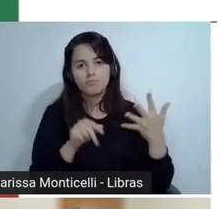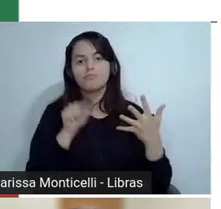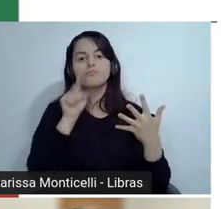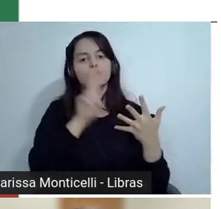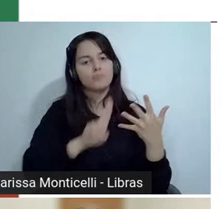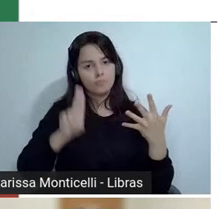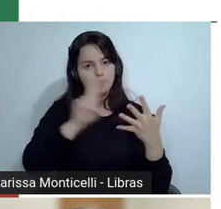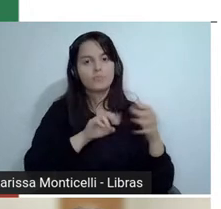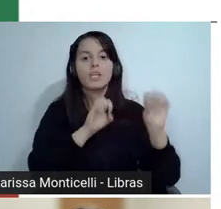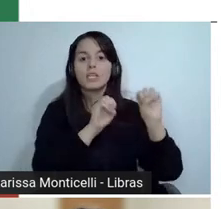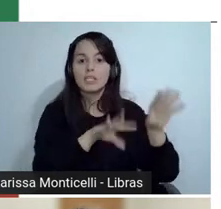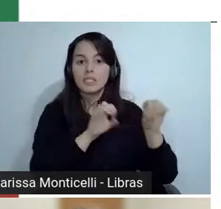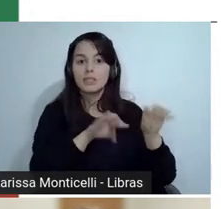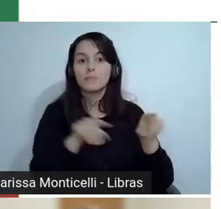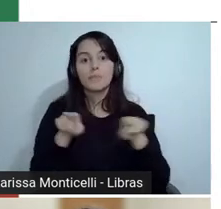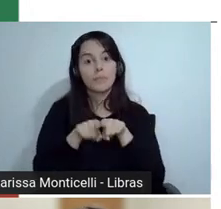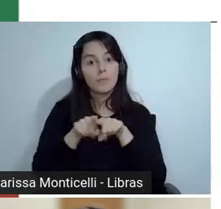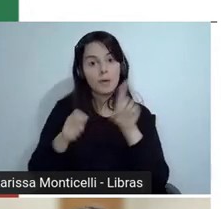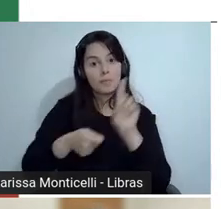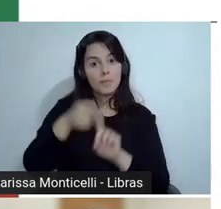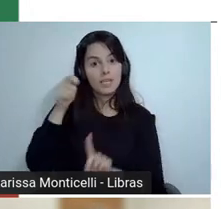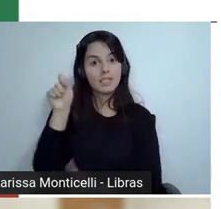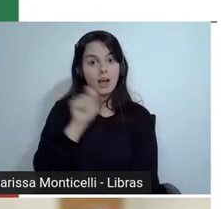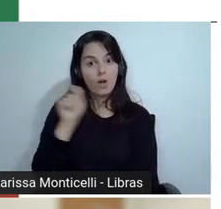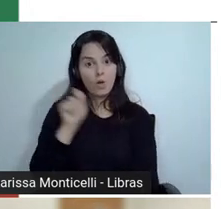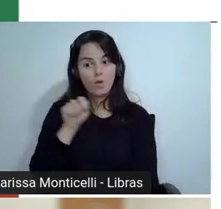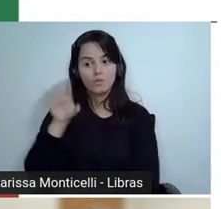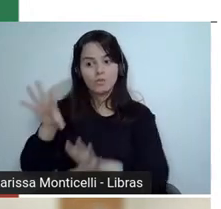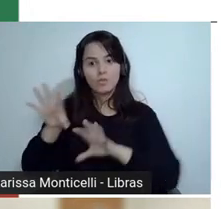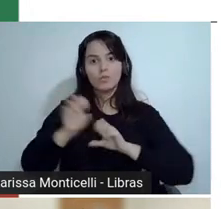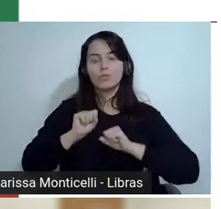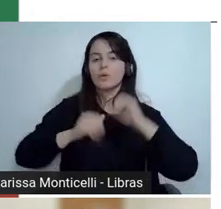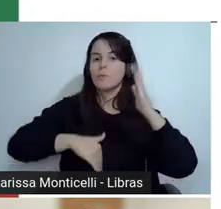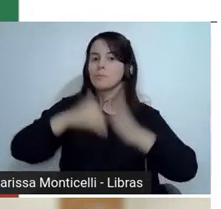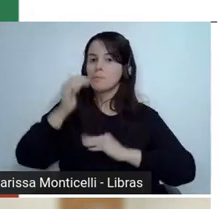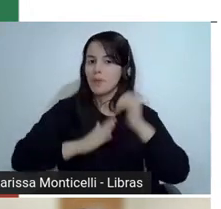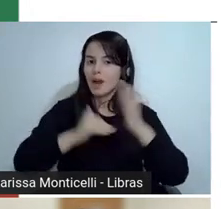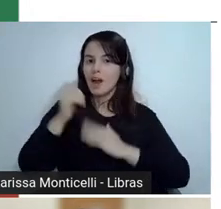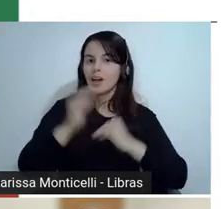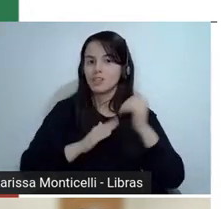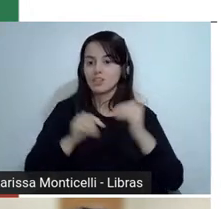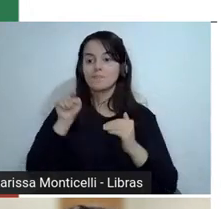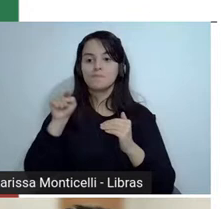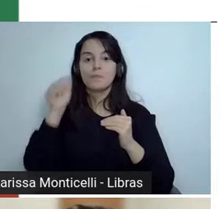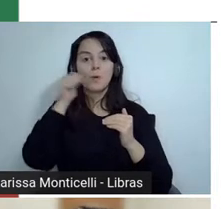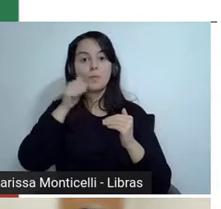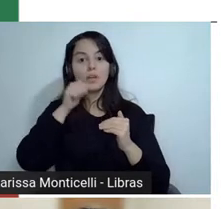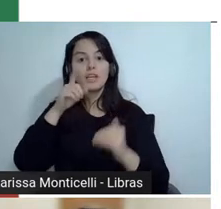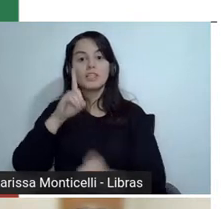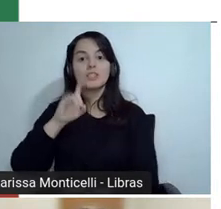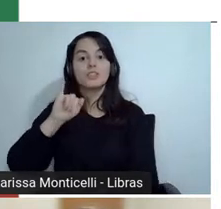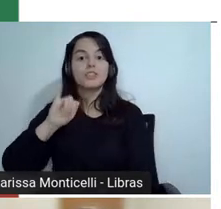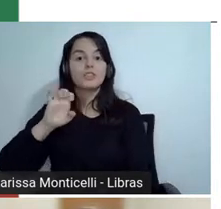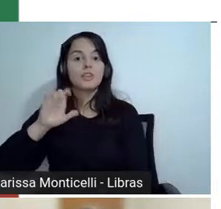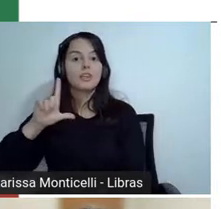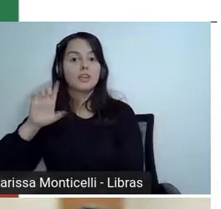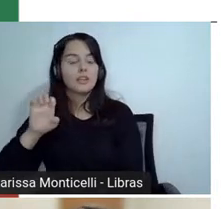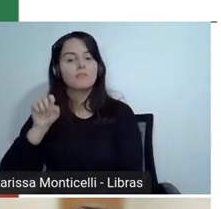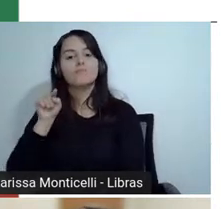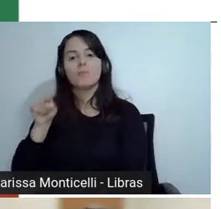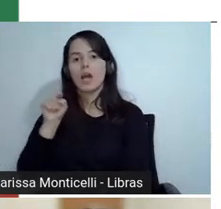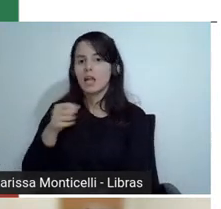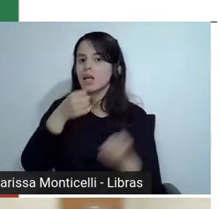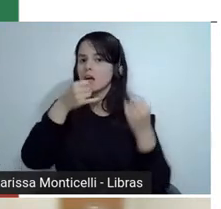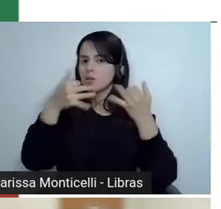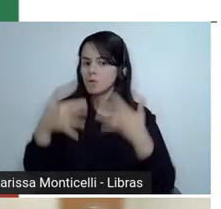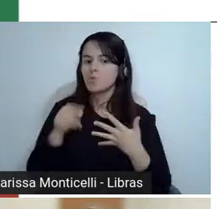atividades do Aprende Mais. Ah, que legal. Conta mais, professora Dieli, a gente quer saber o que foi produtivo,